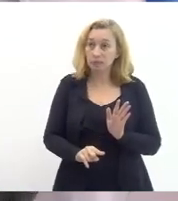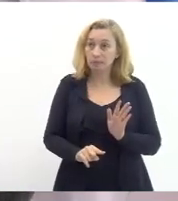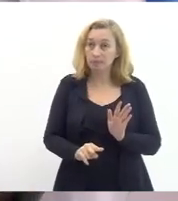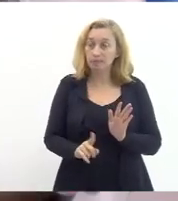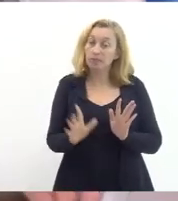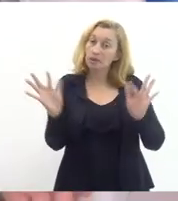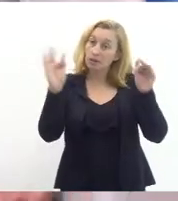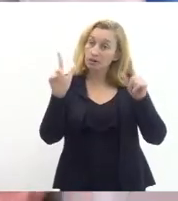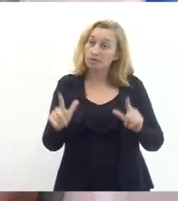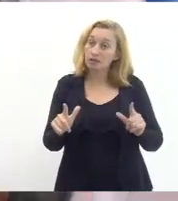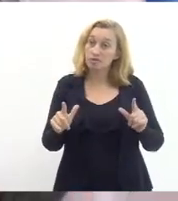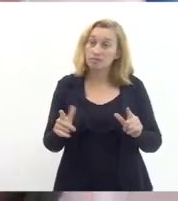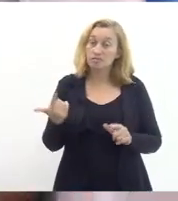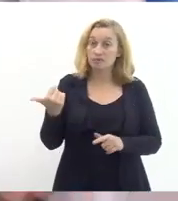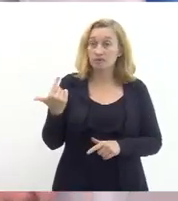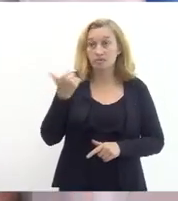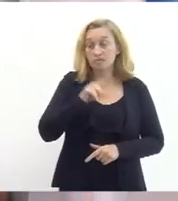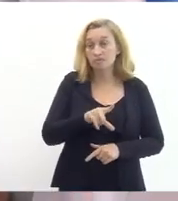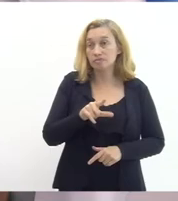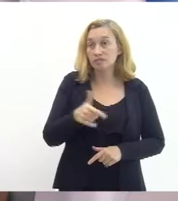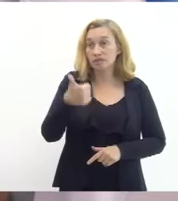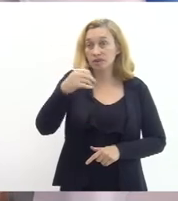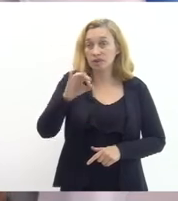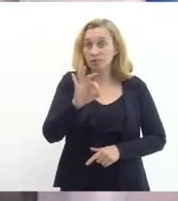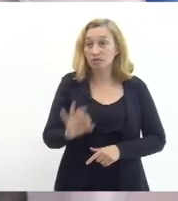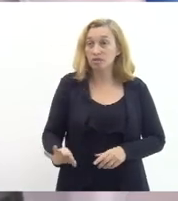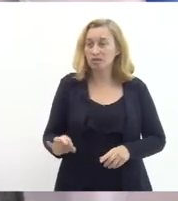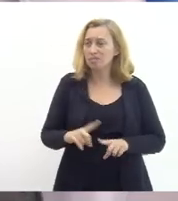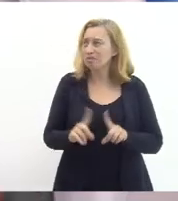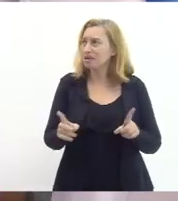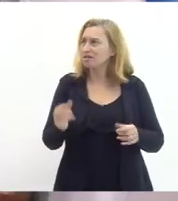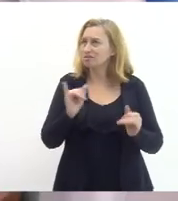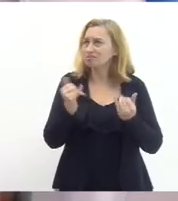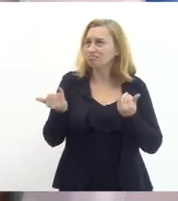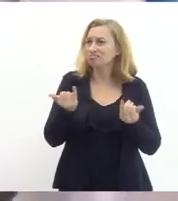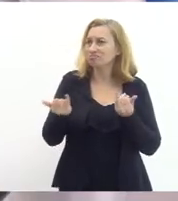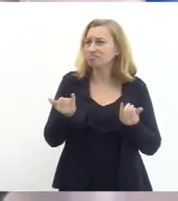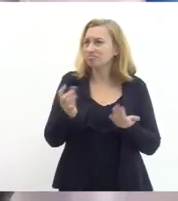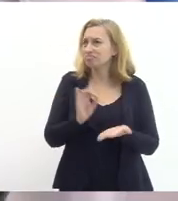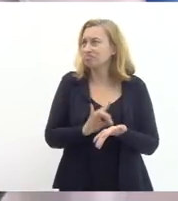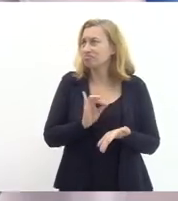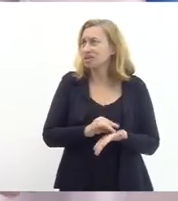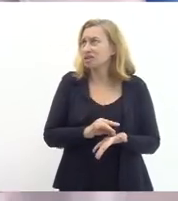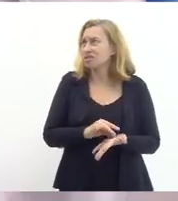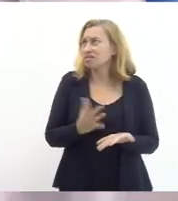feliz conseguir os 10% mas eu não consigo sorrir tanto com essas notícias que são na verdade